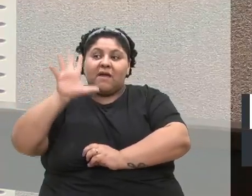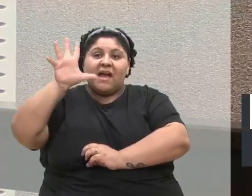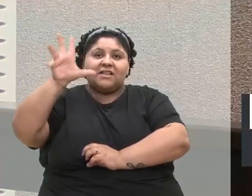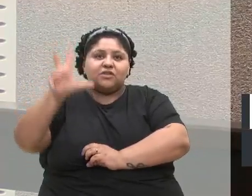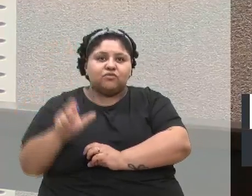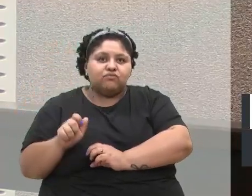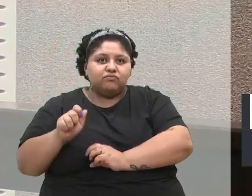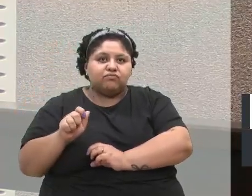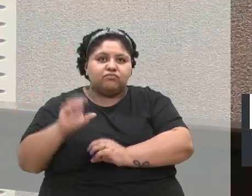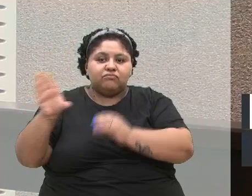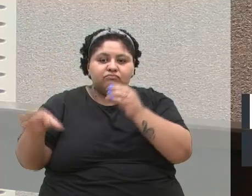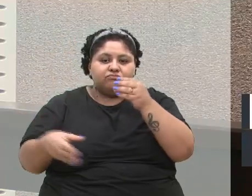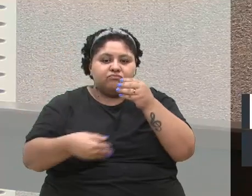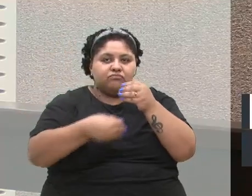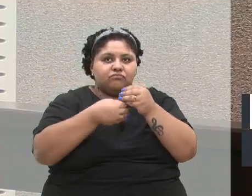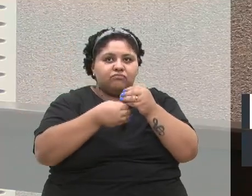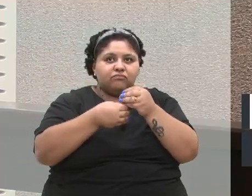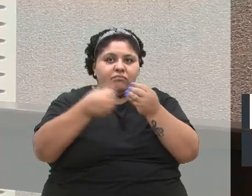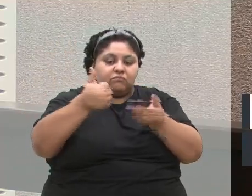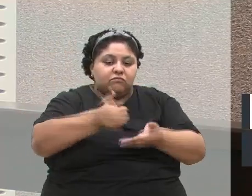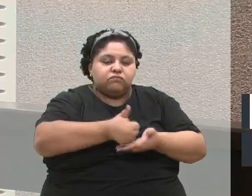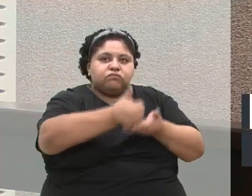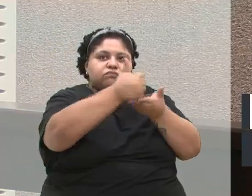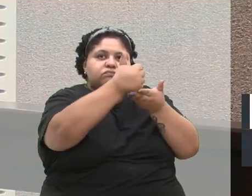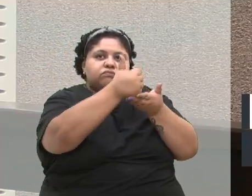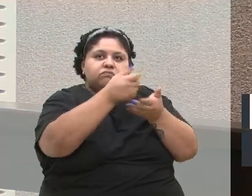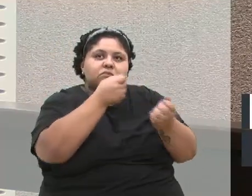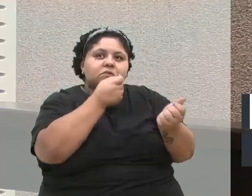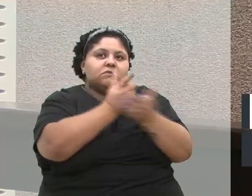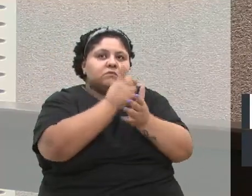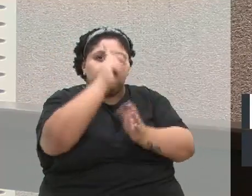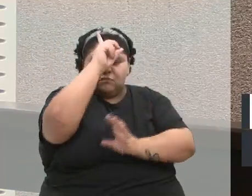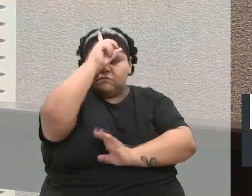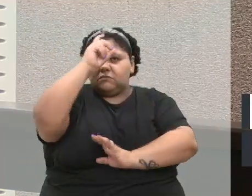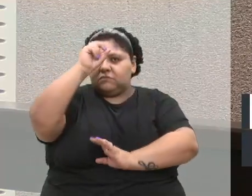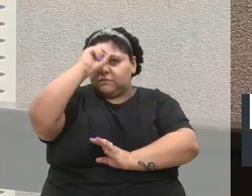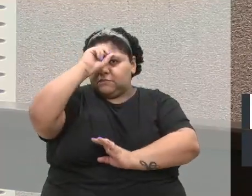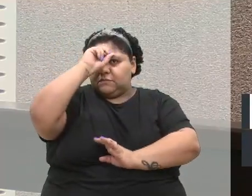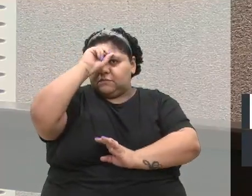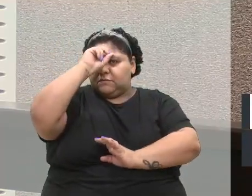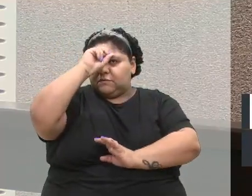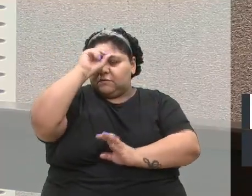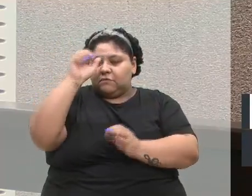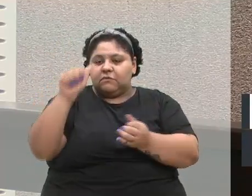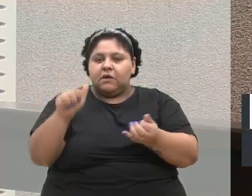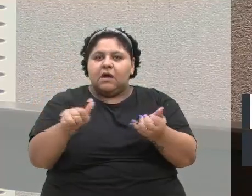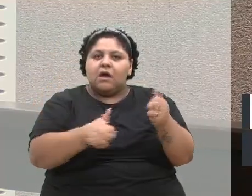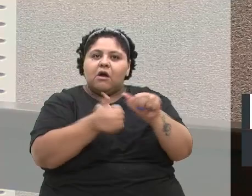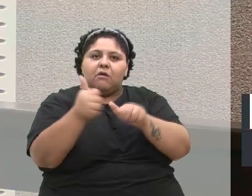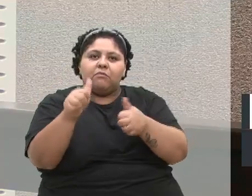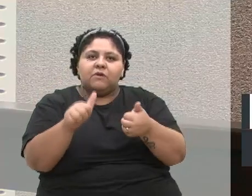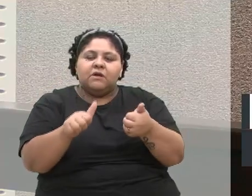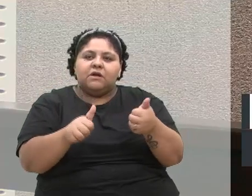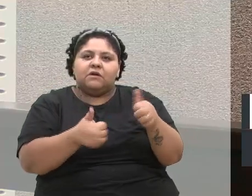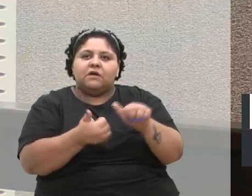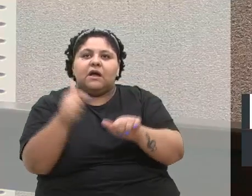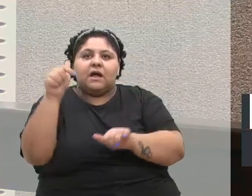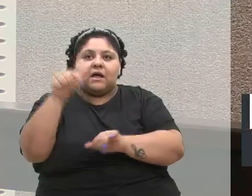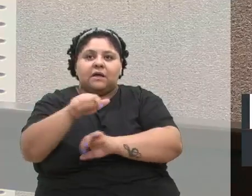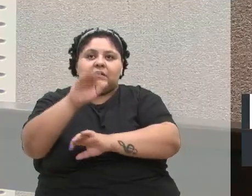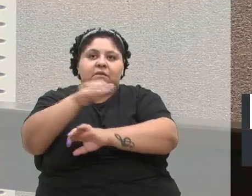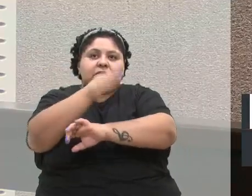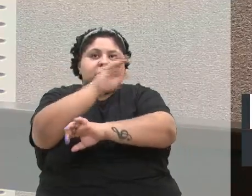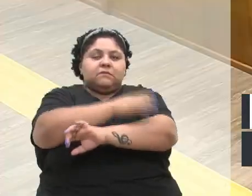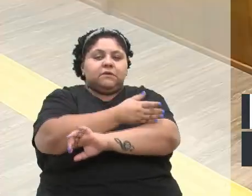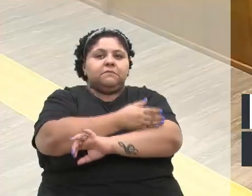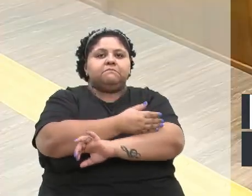Então, é emenda parlamentar que vem para contribuir no custeio hospitalar e ambulatorial aqui para a Serra Gaúcha. Era